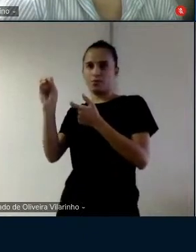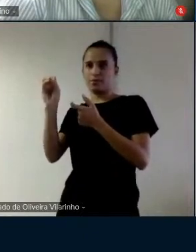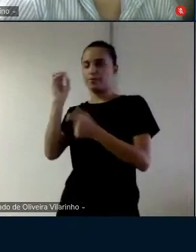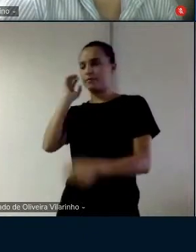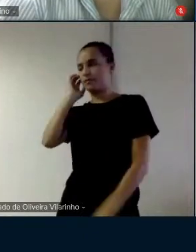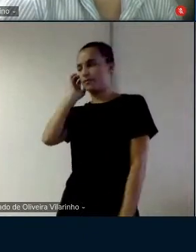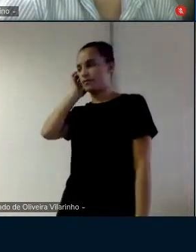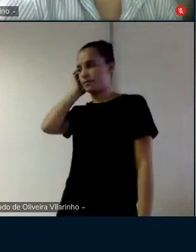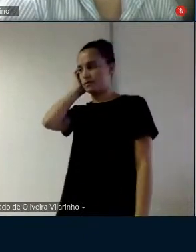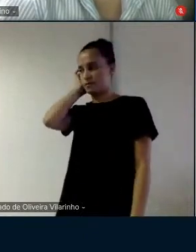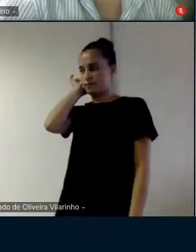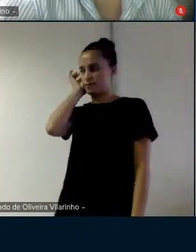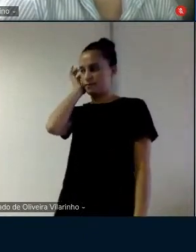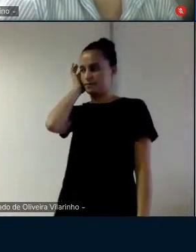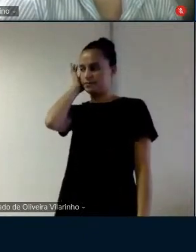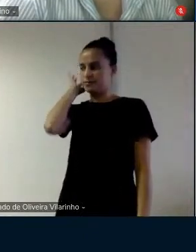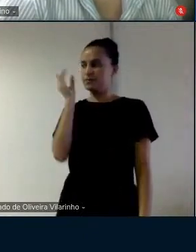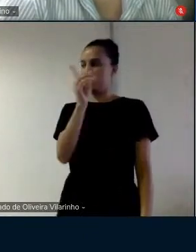em dor